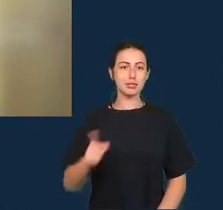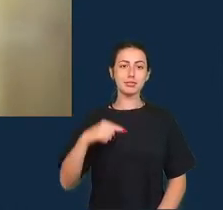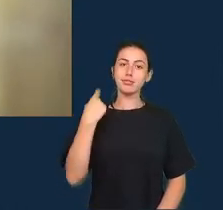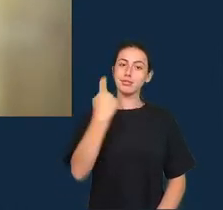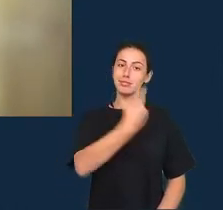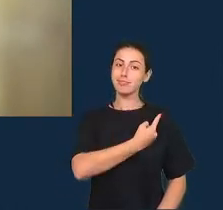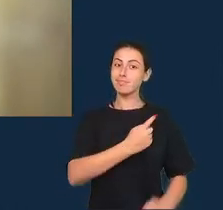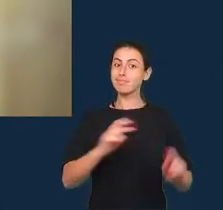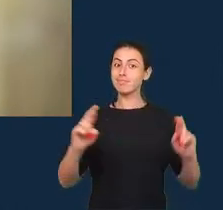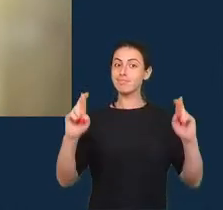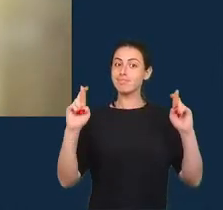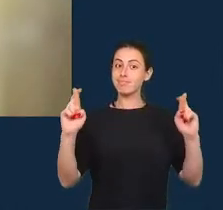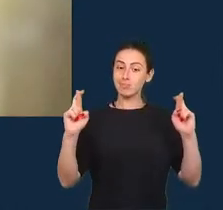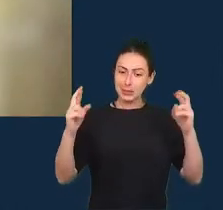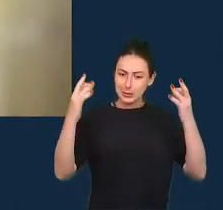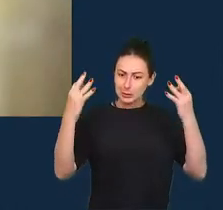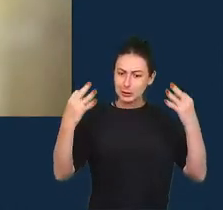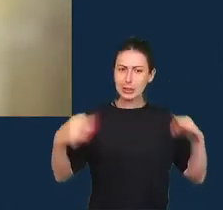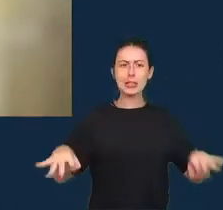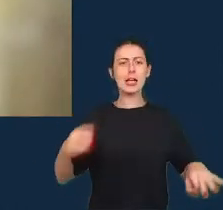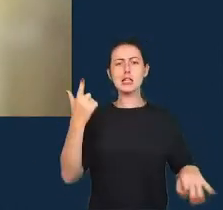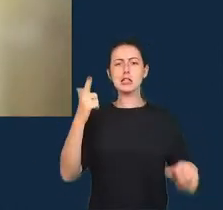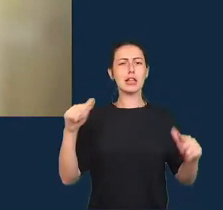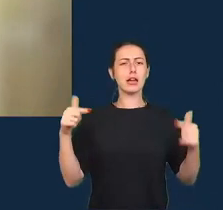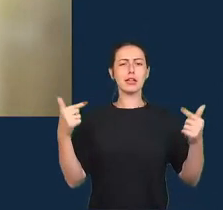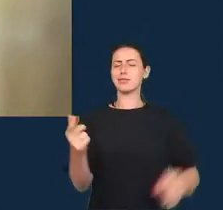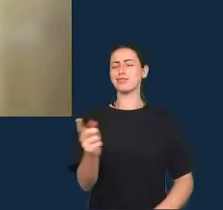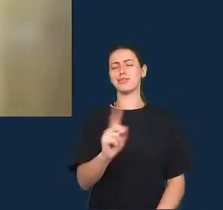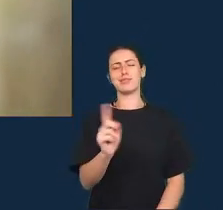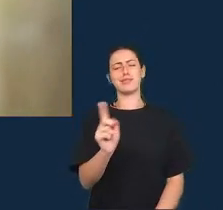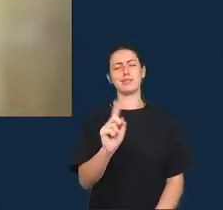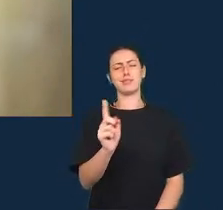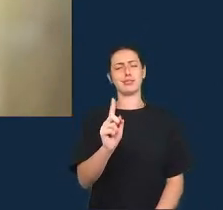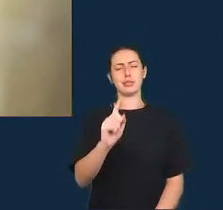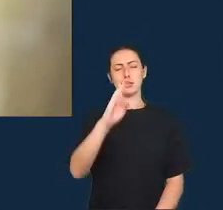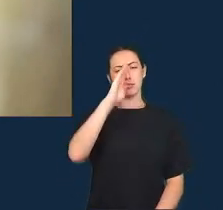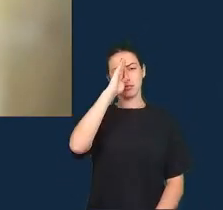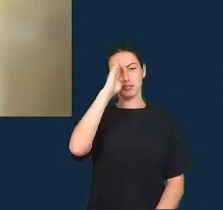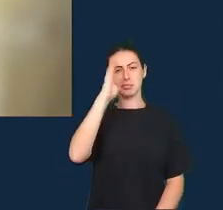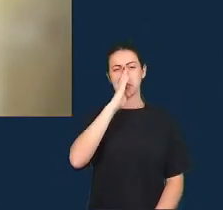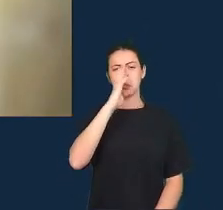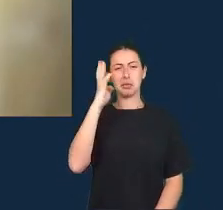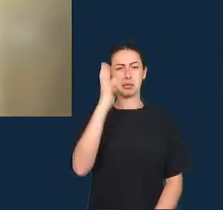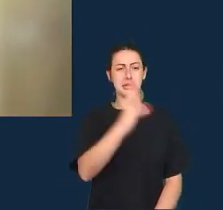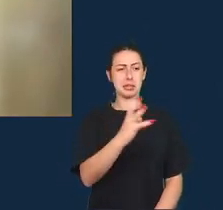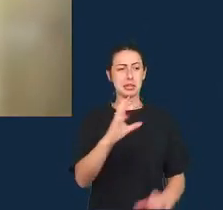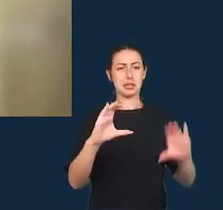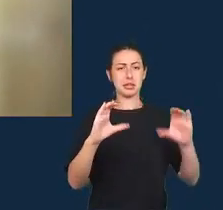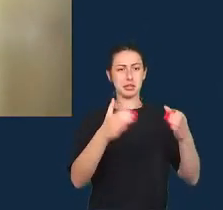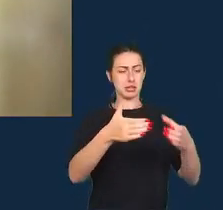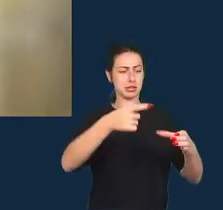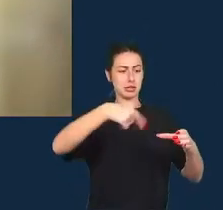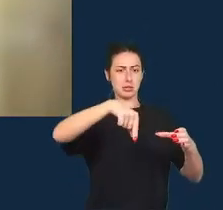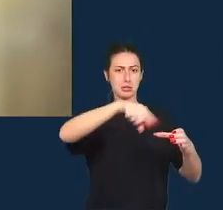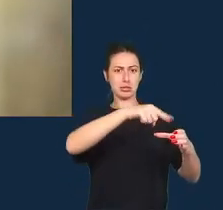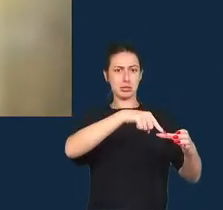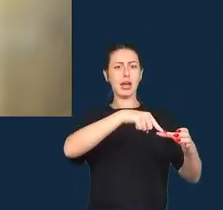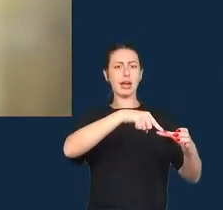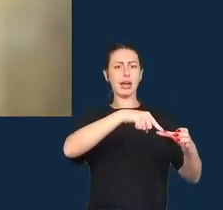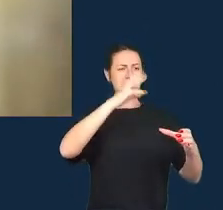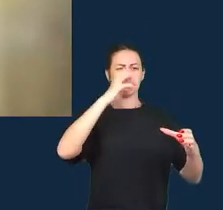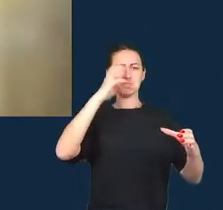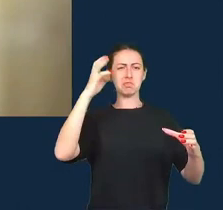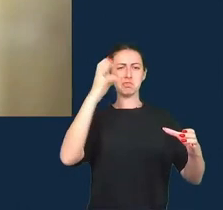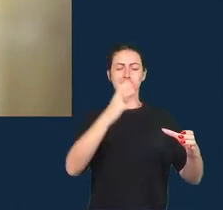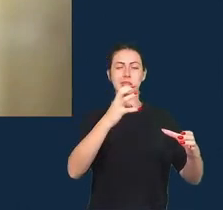ação acho que essa é a principal crítica do COP da conferência das mudanças